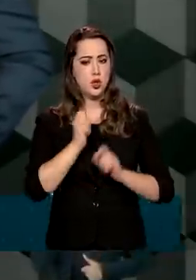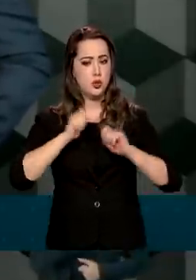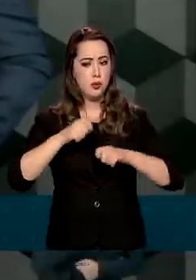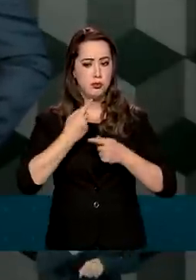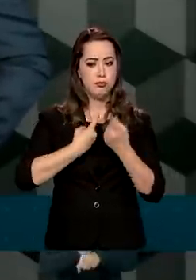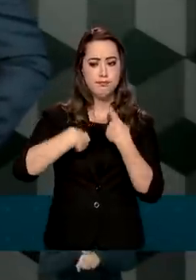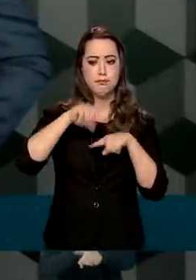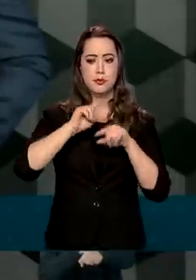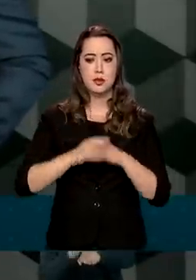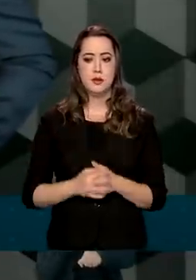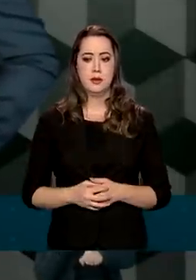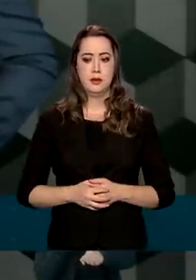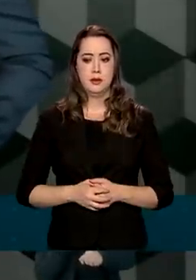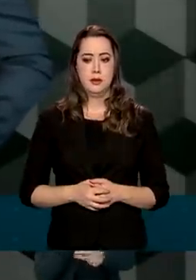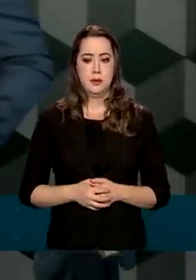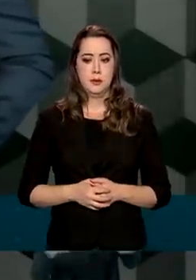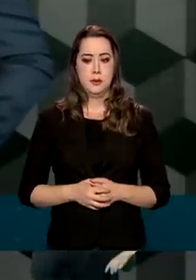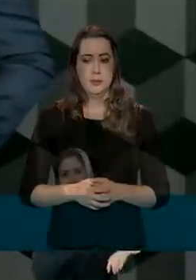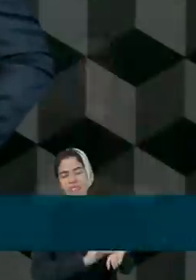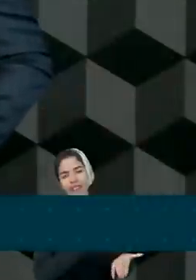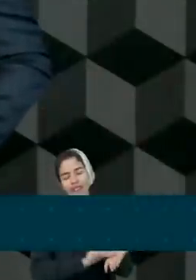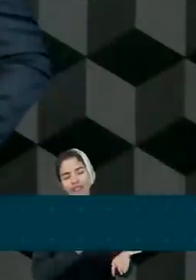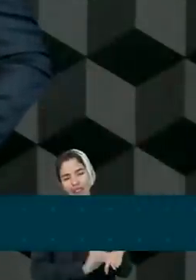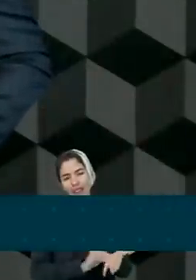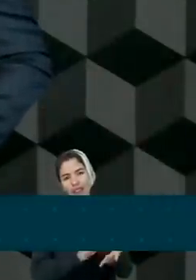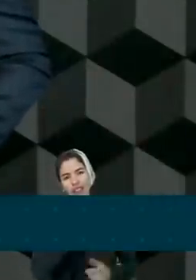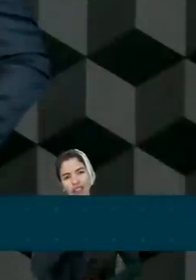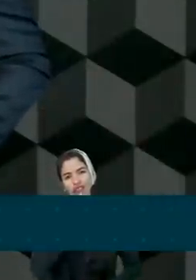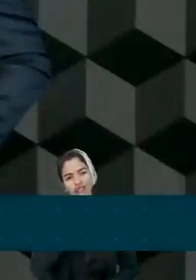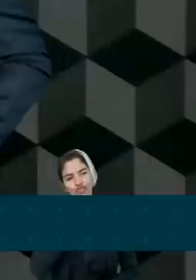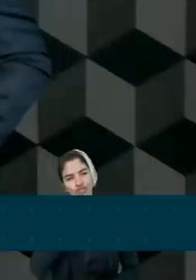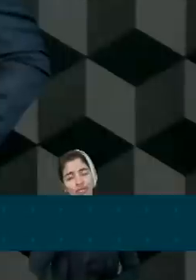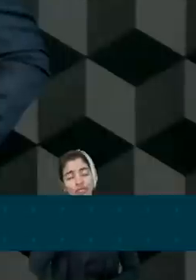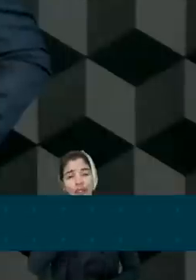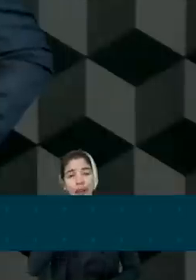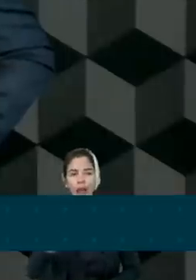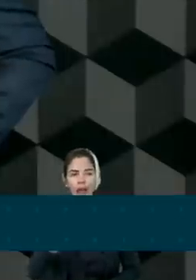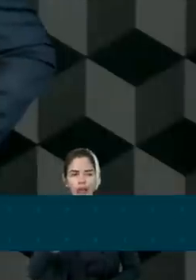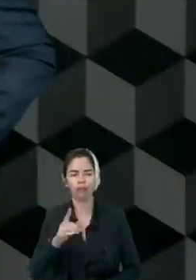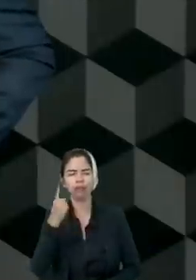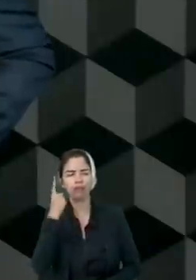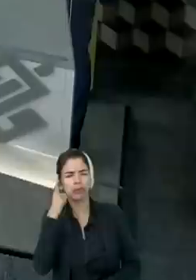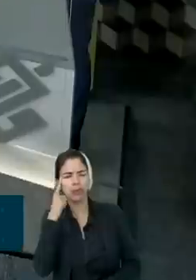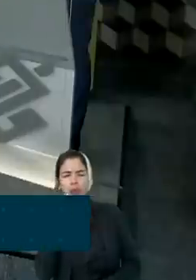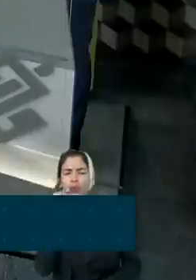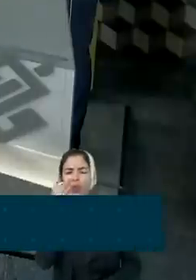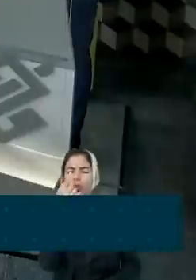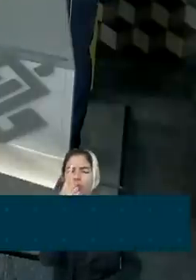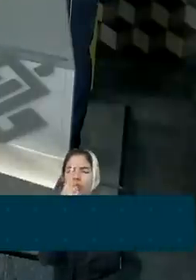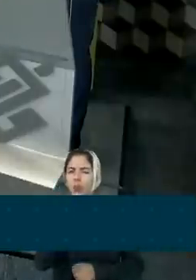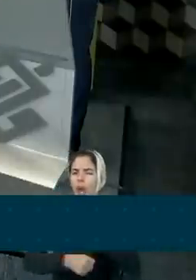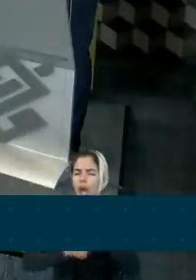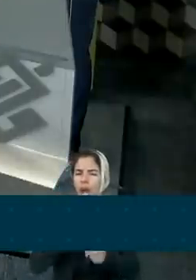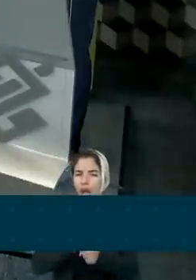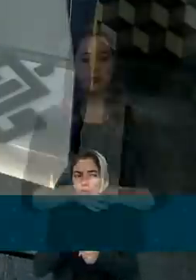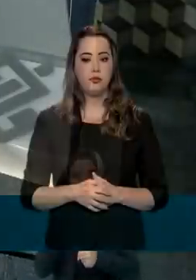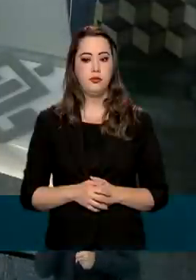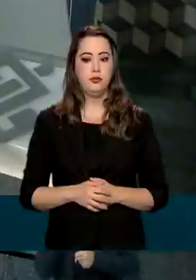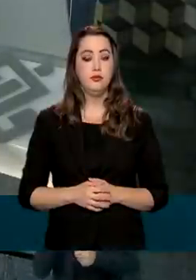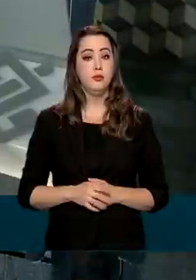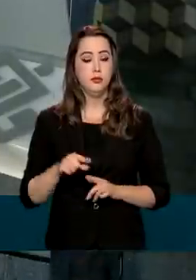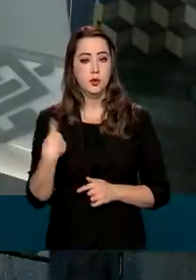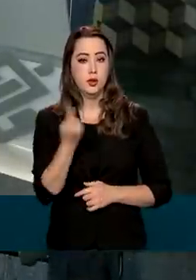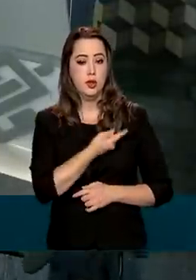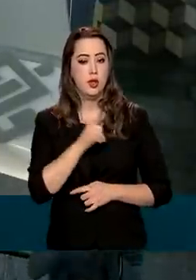gap digital que nós temos e daqui a um ano fazer aqui um novo balanço que a gente não terá